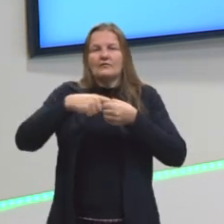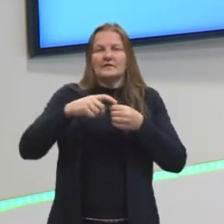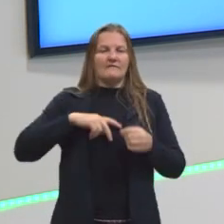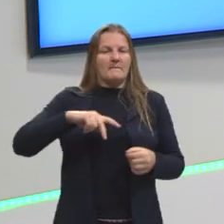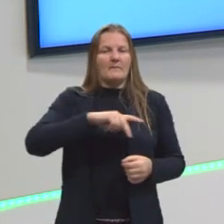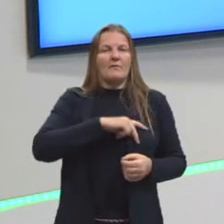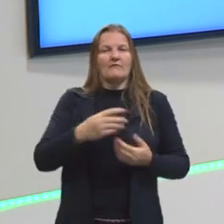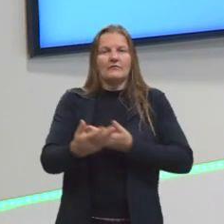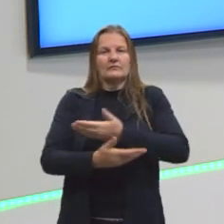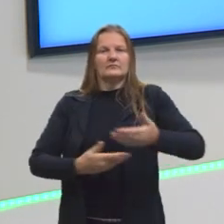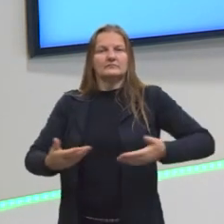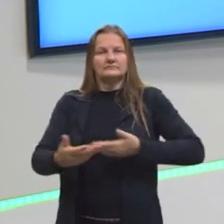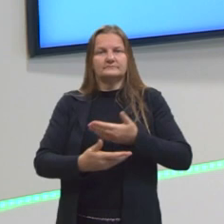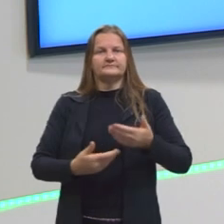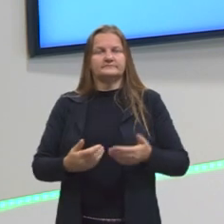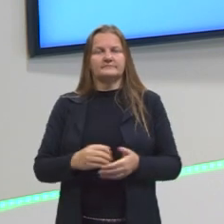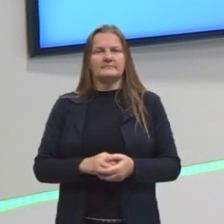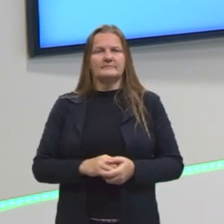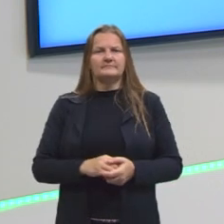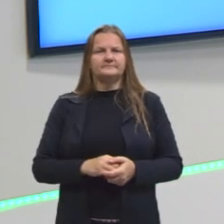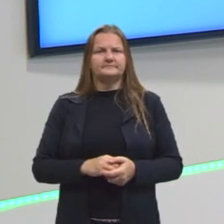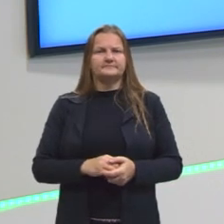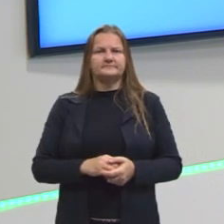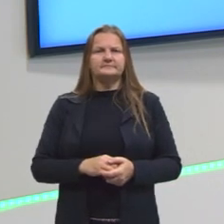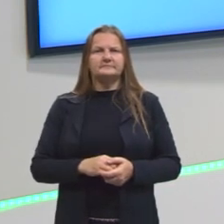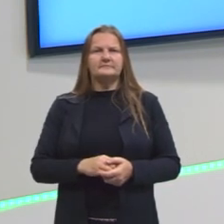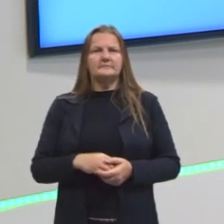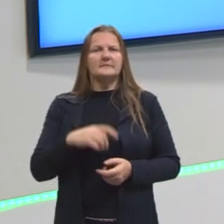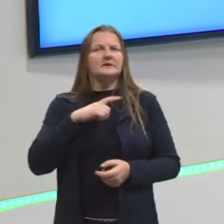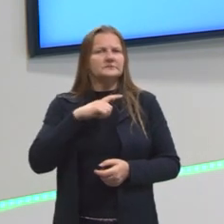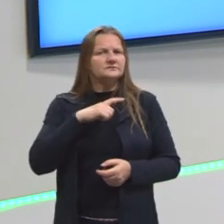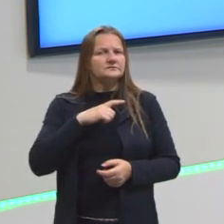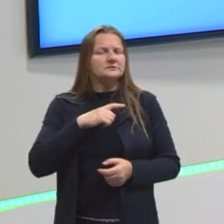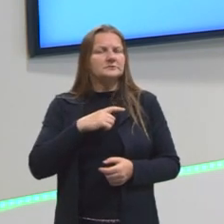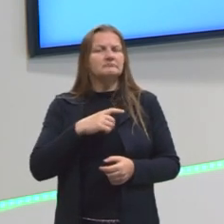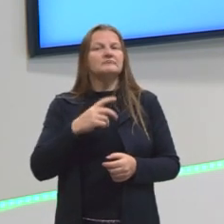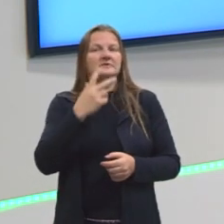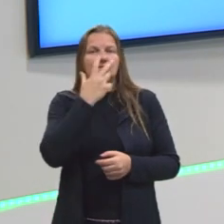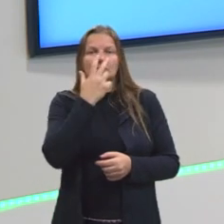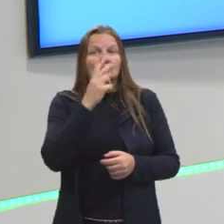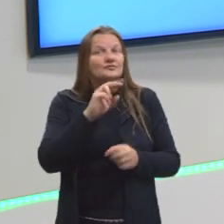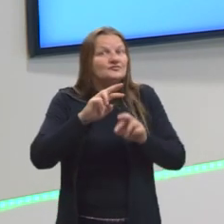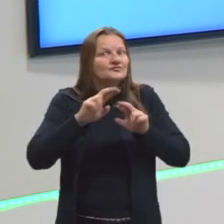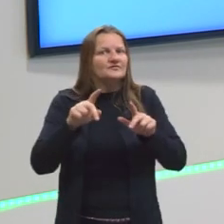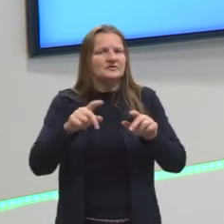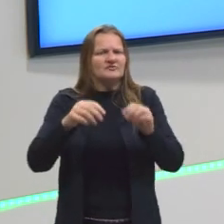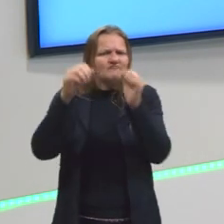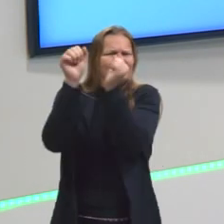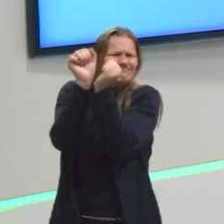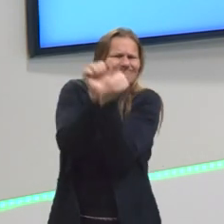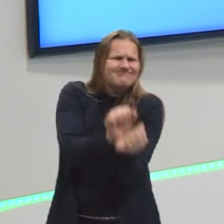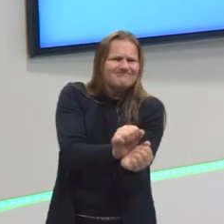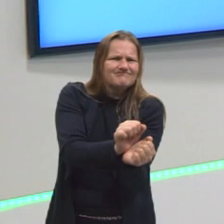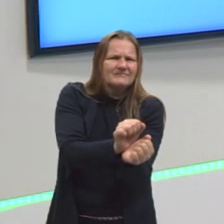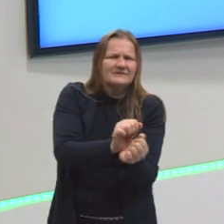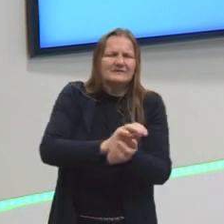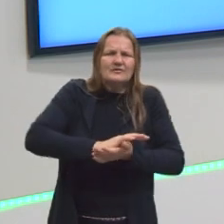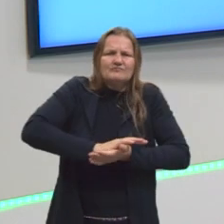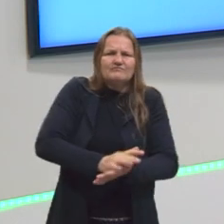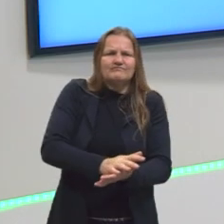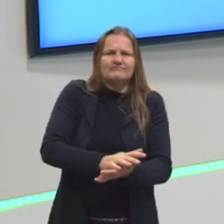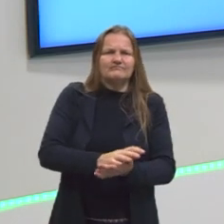povo. Então, ela acabava sendo uma escravidão que não desenraizava tanto assim o escravizado. A escravidão